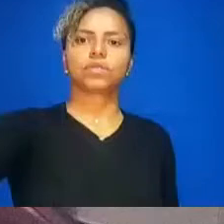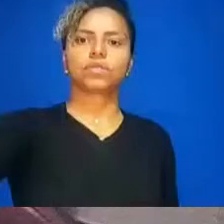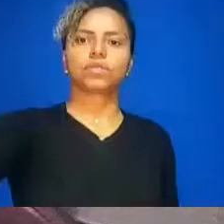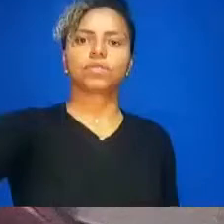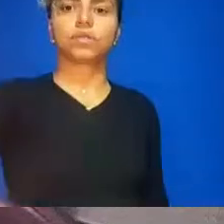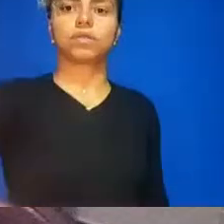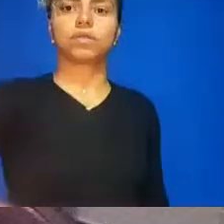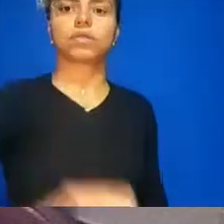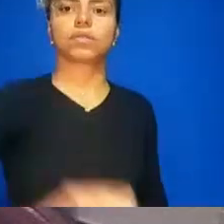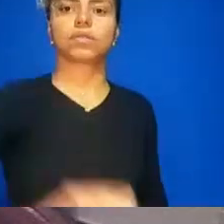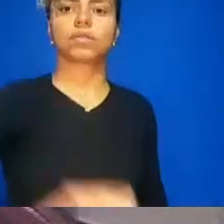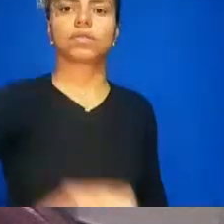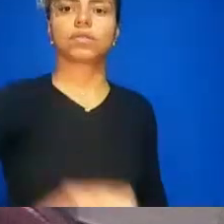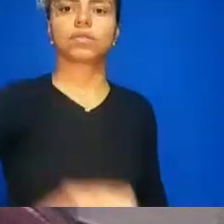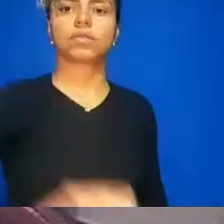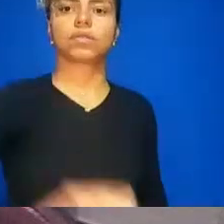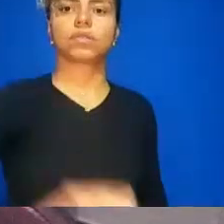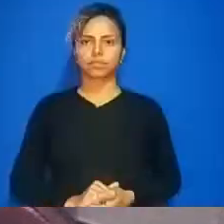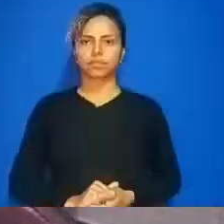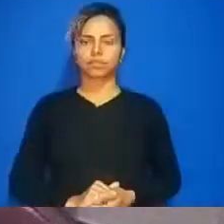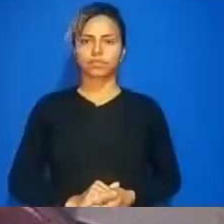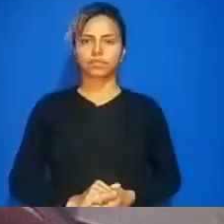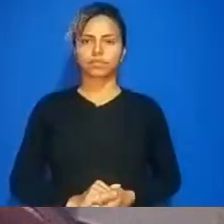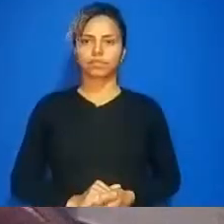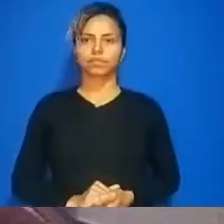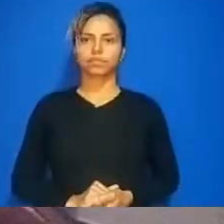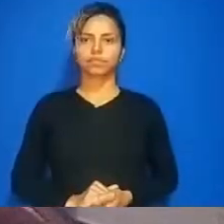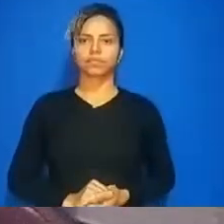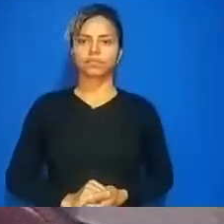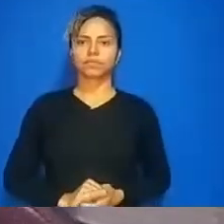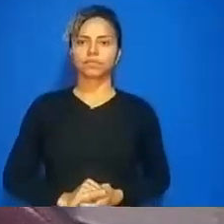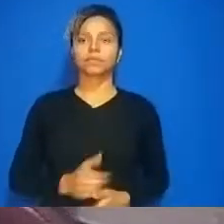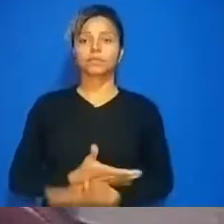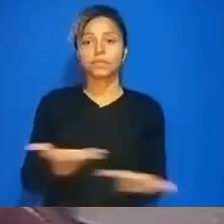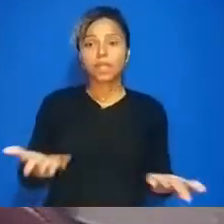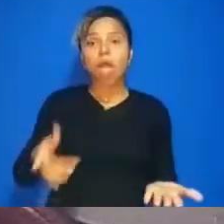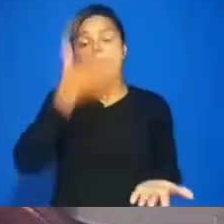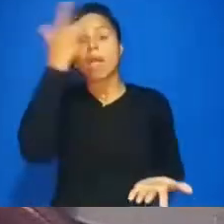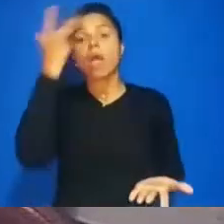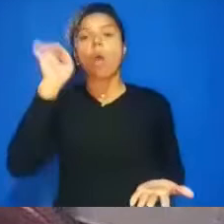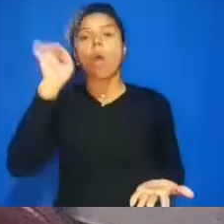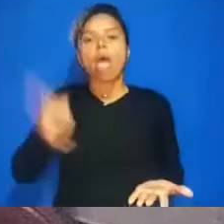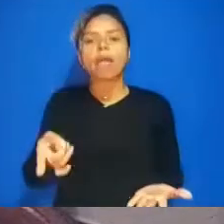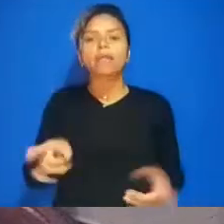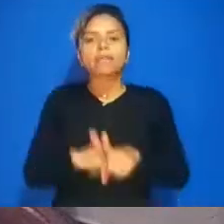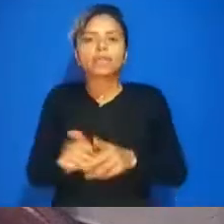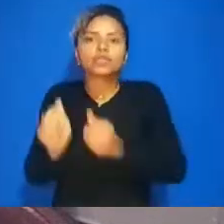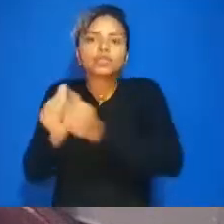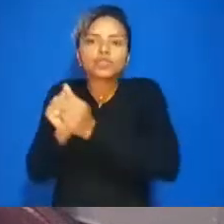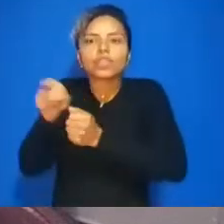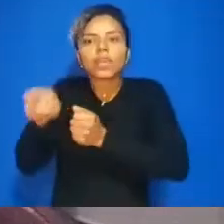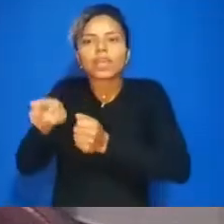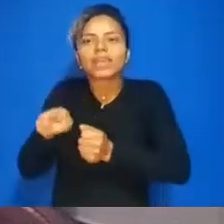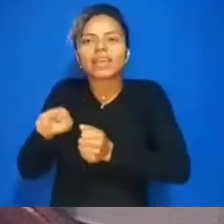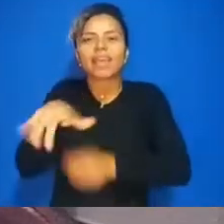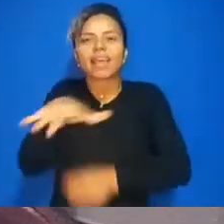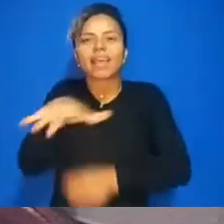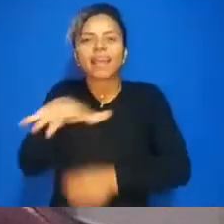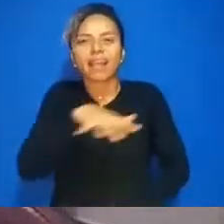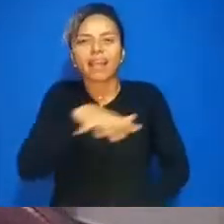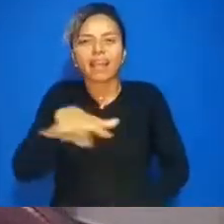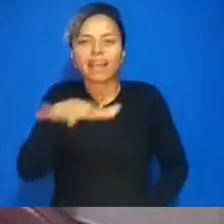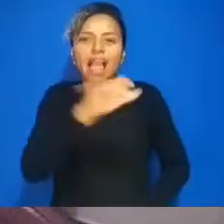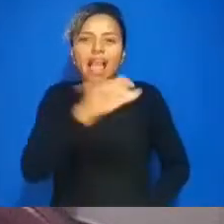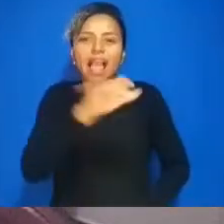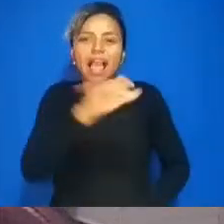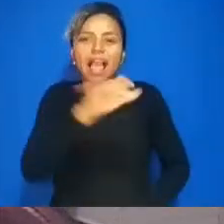fortalecer ainda mais são pessoas ligadas também a toda essa instituição lá que necessariamente tem que ter esse comprometimento conosco e